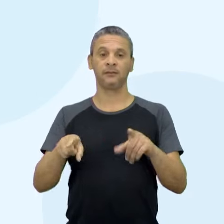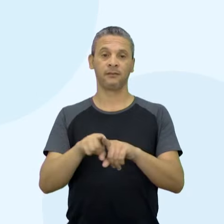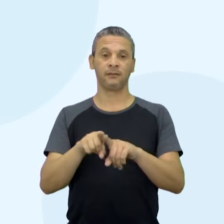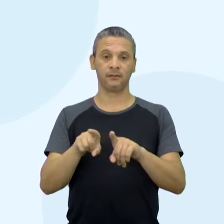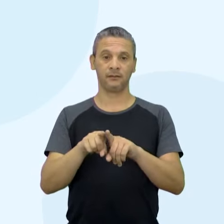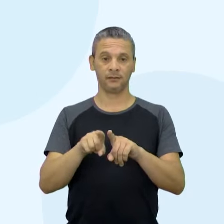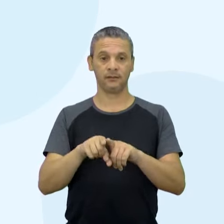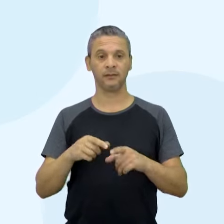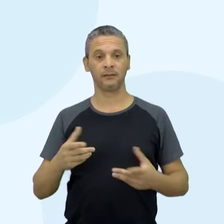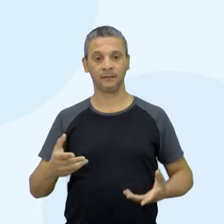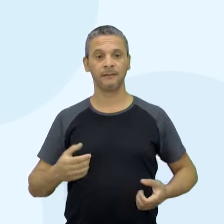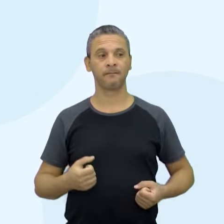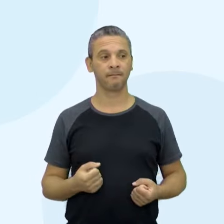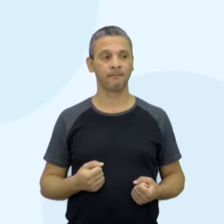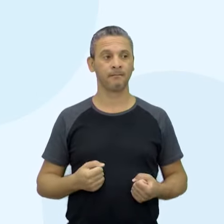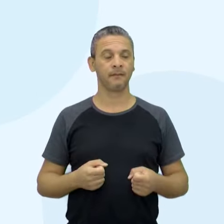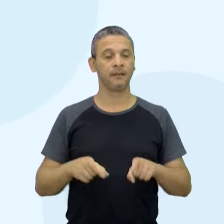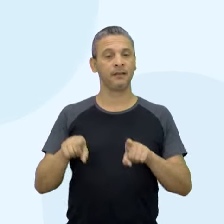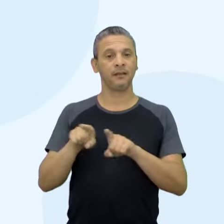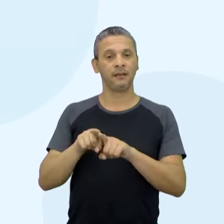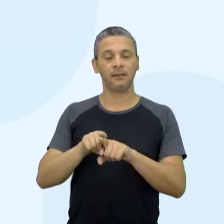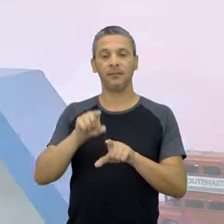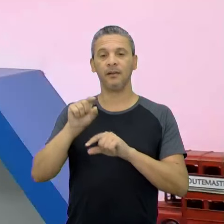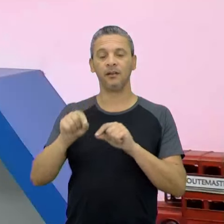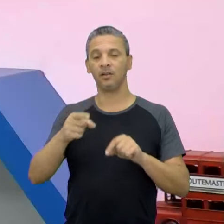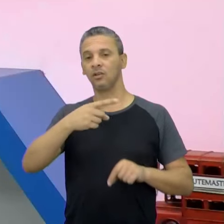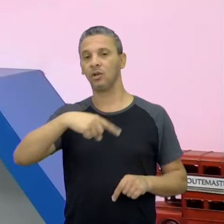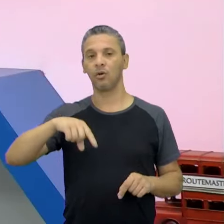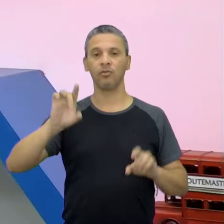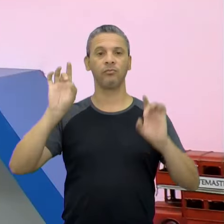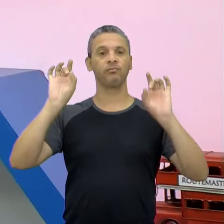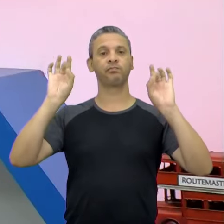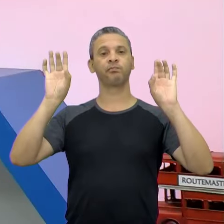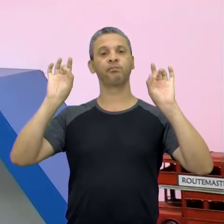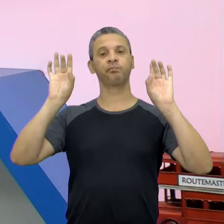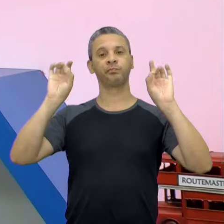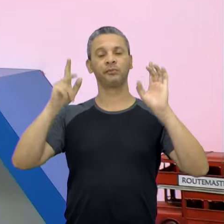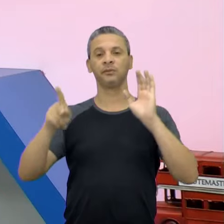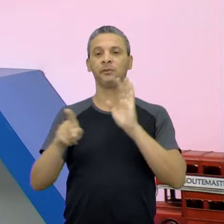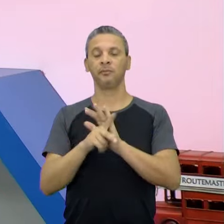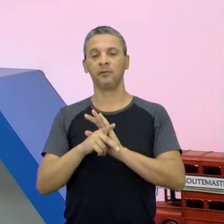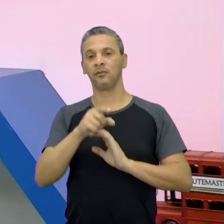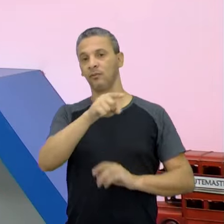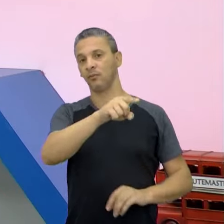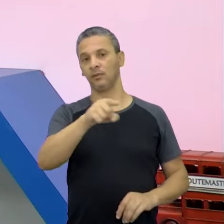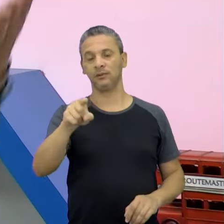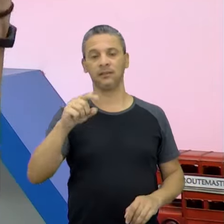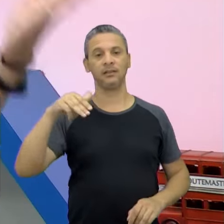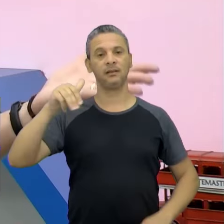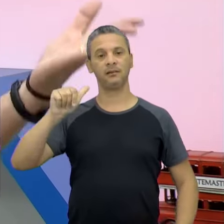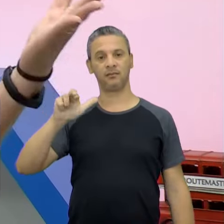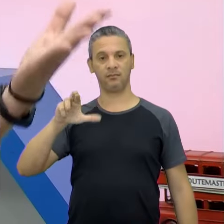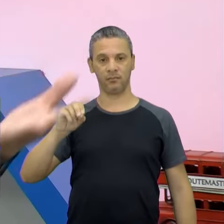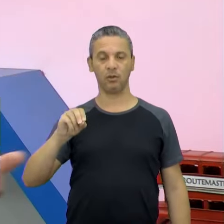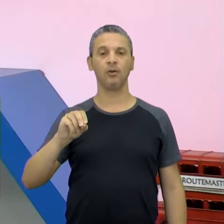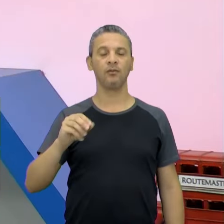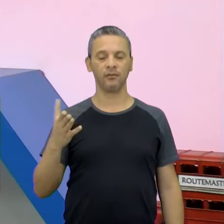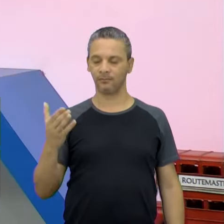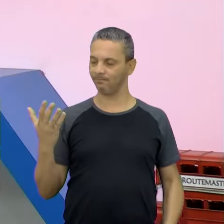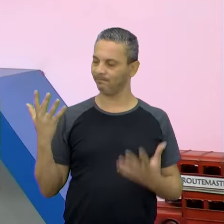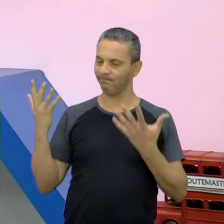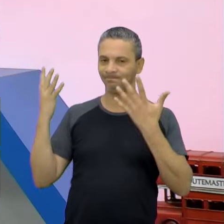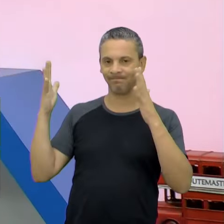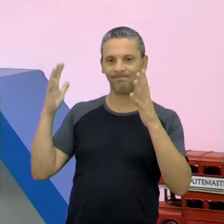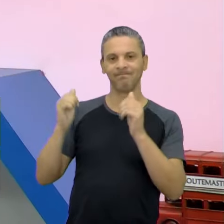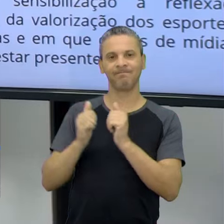aí escrito. E nos abrilhantou hoje com uma crônica feita por você. Então, estamos como autora